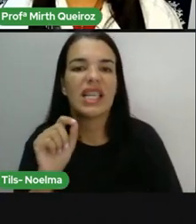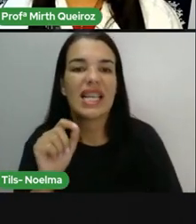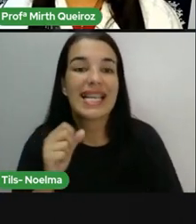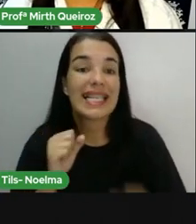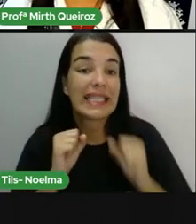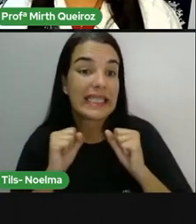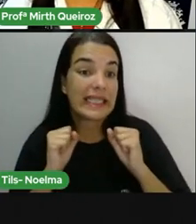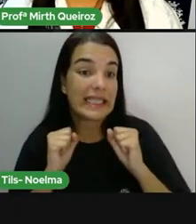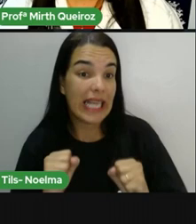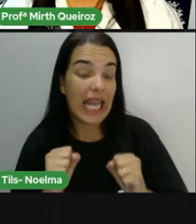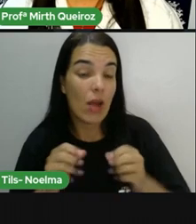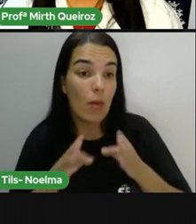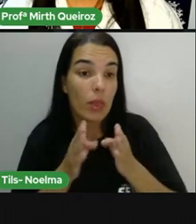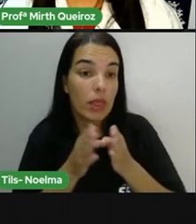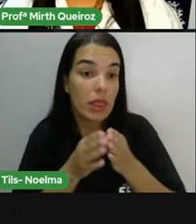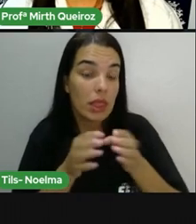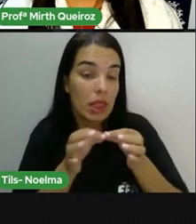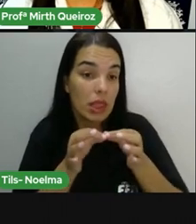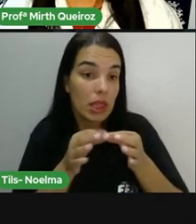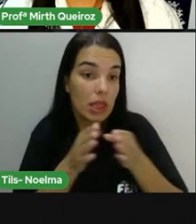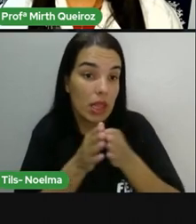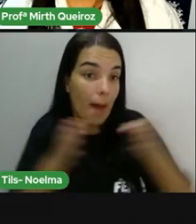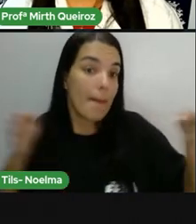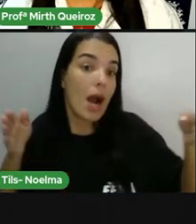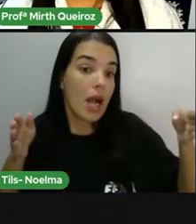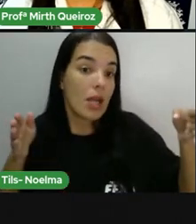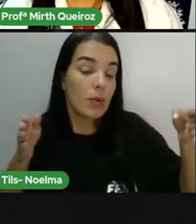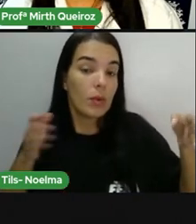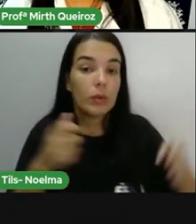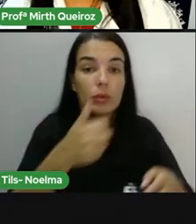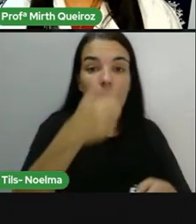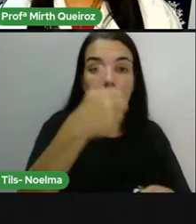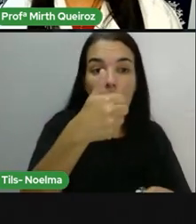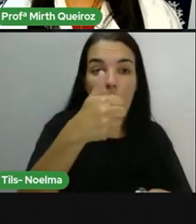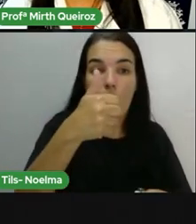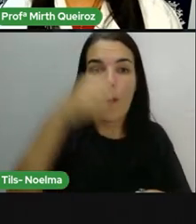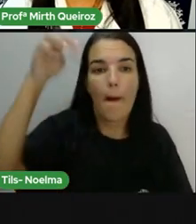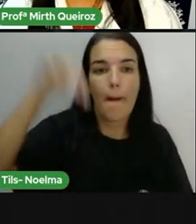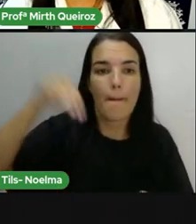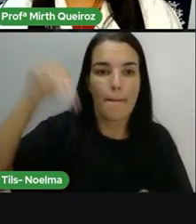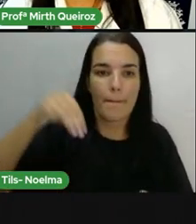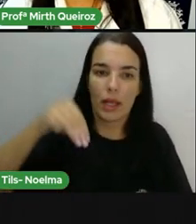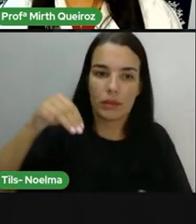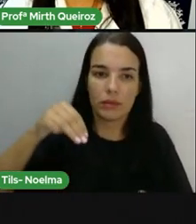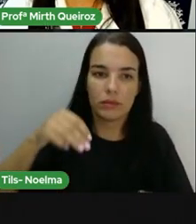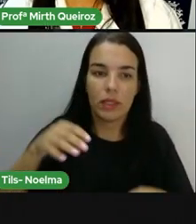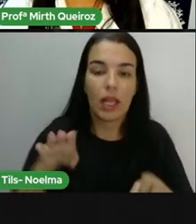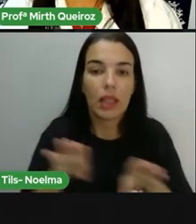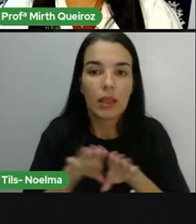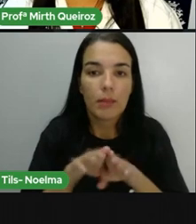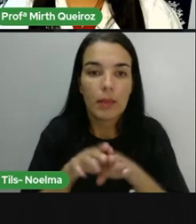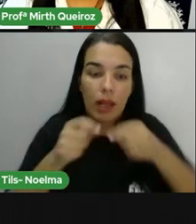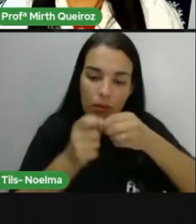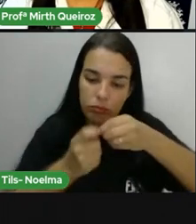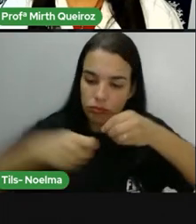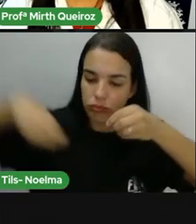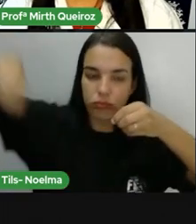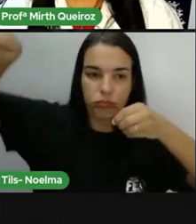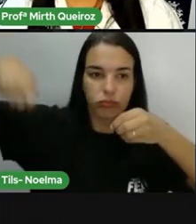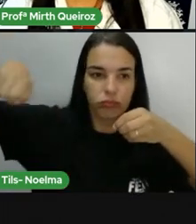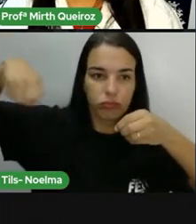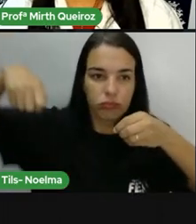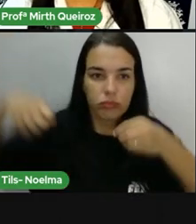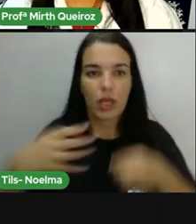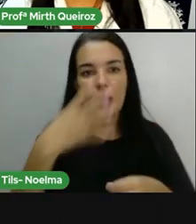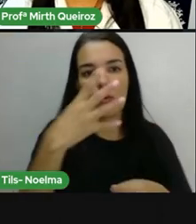100 centímetros, sem contar com a cauda, que pode ter mais de 40 centímetros só de cauda. E